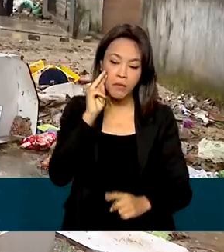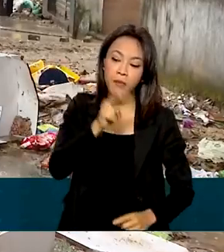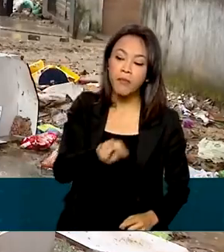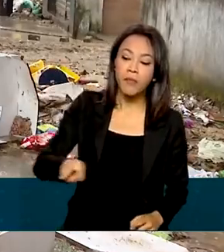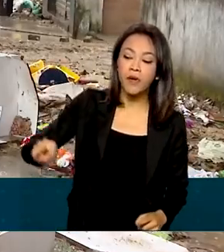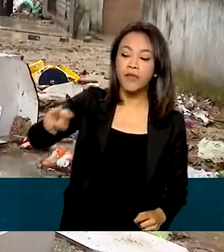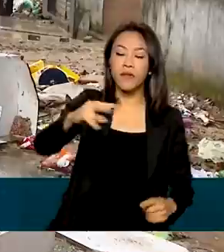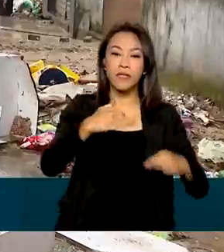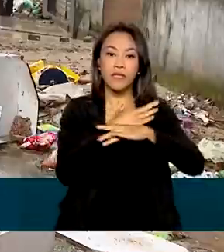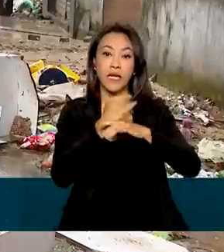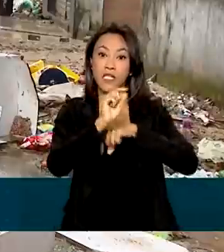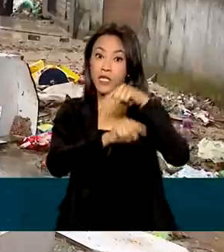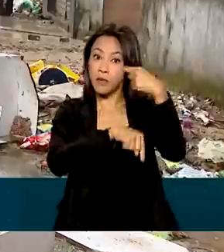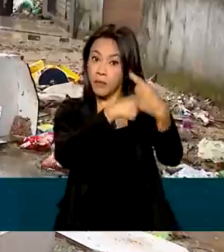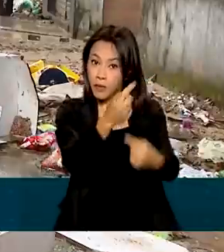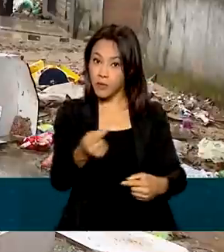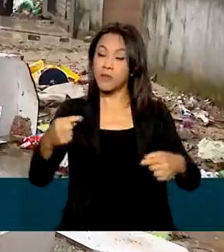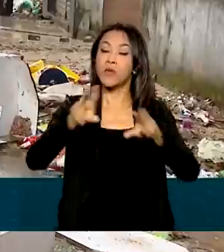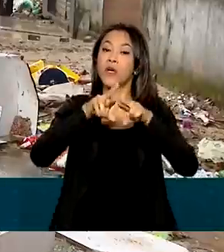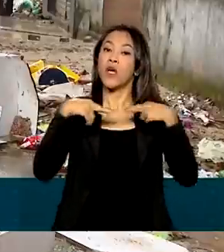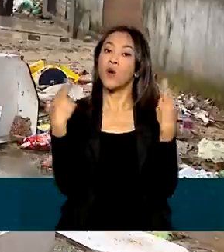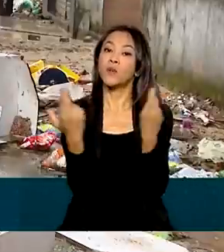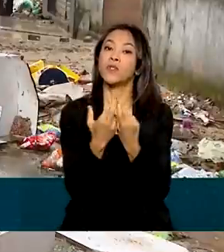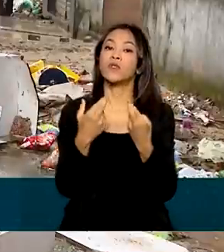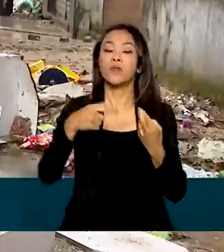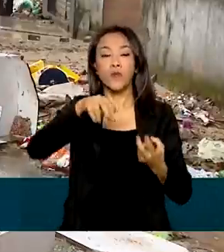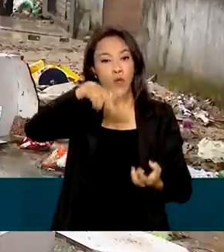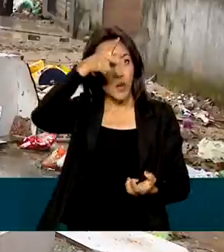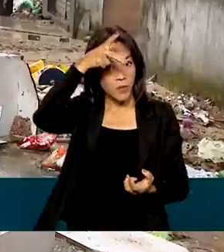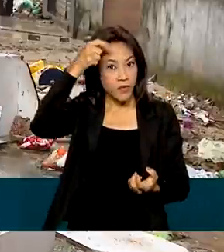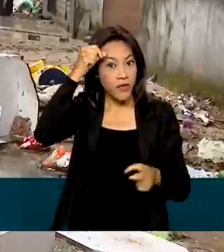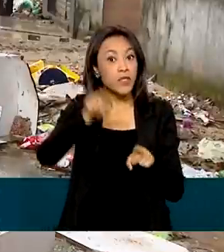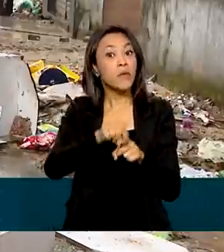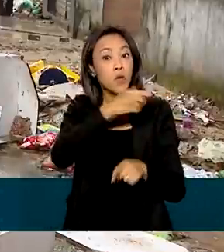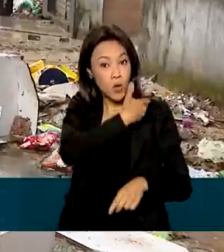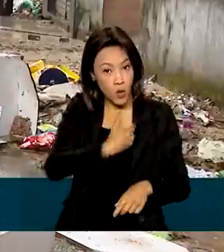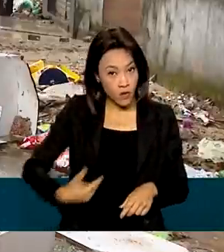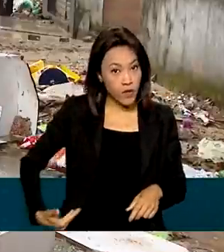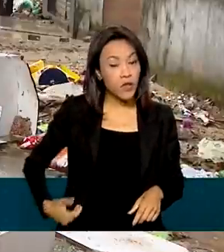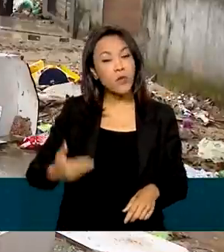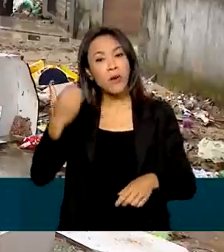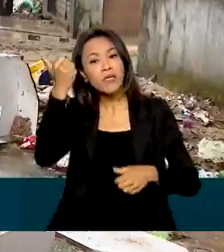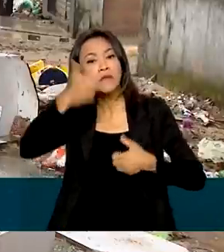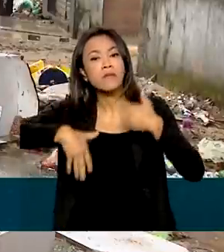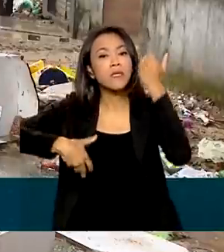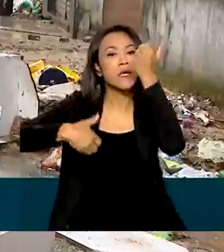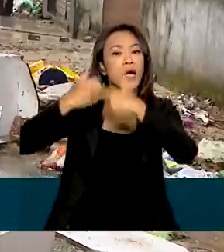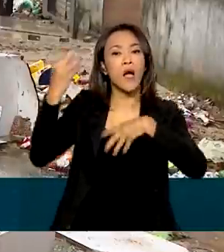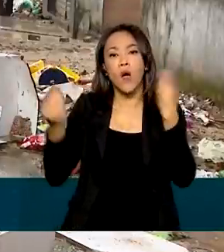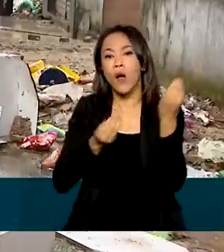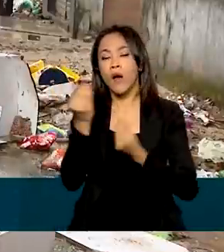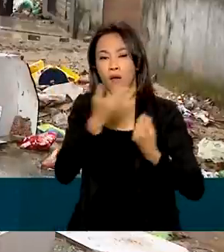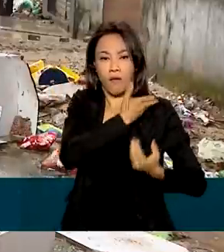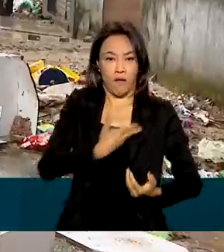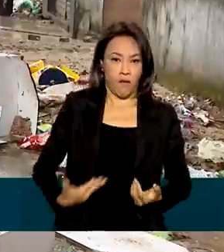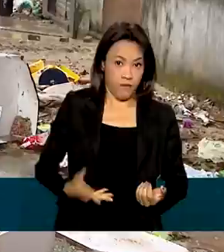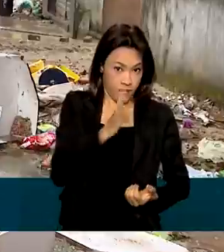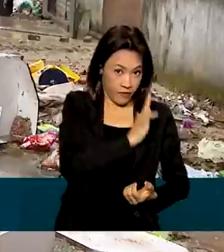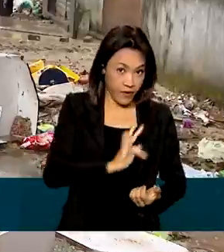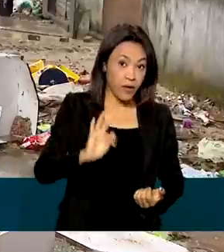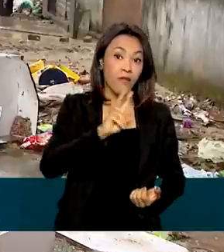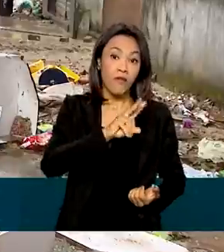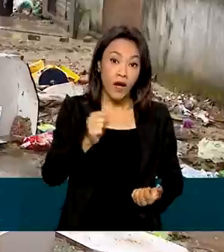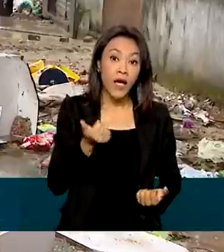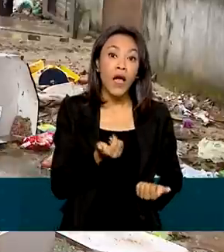ele vai se reunir com o prefeito de Petrópolis e também com o governador do Rio de Janeiro para detalhar toda a ajuda que o governo federal vai prestar